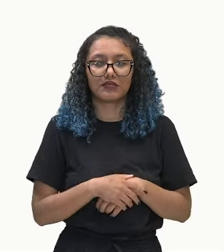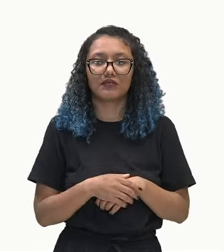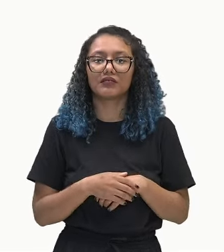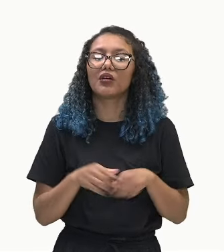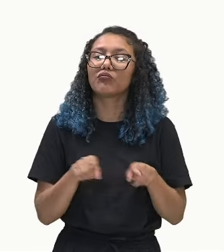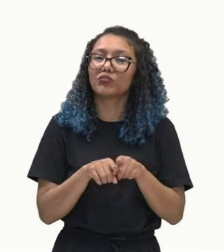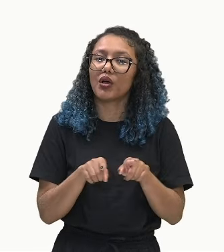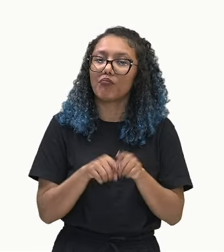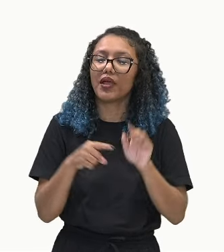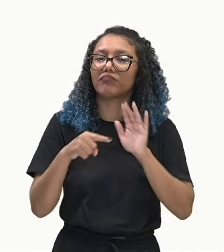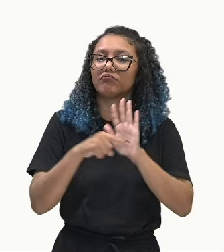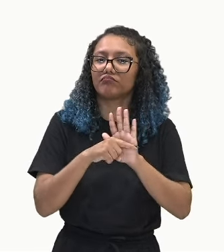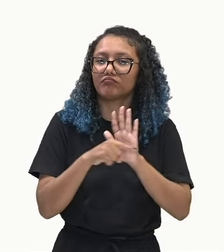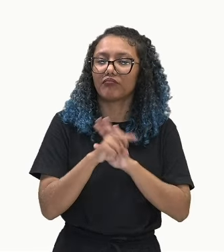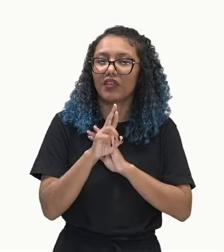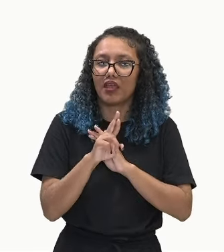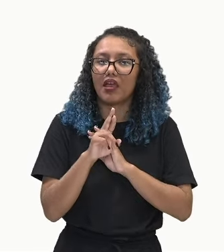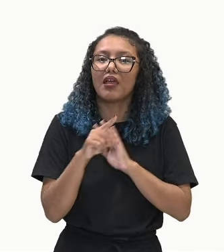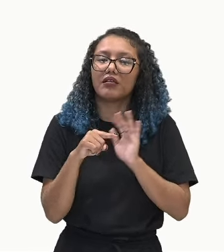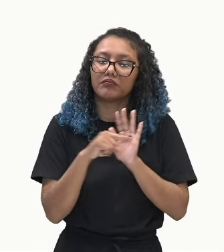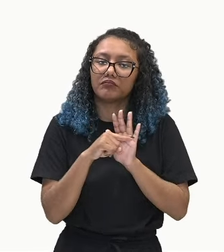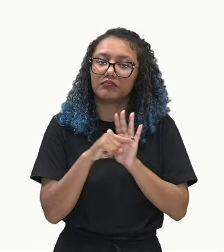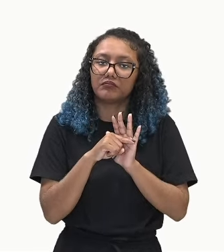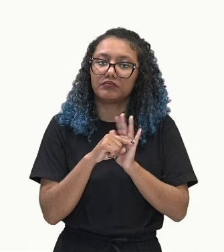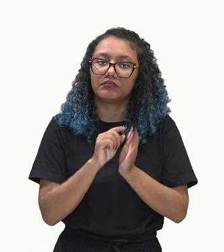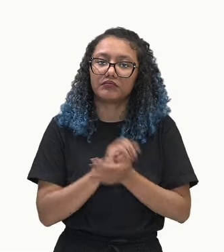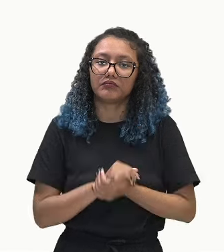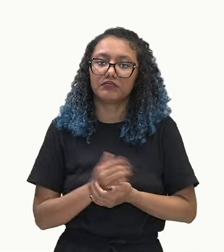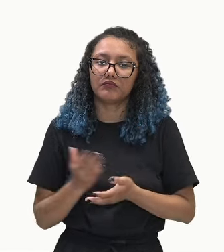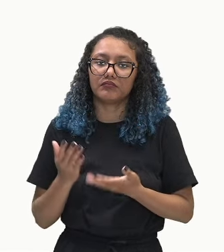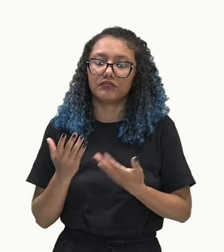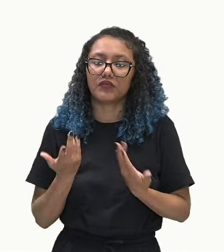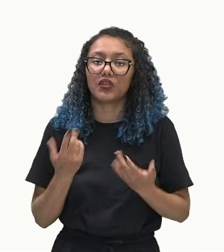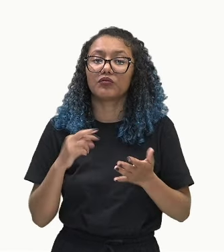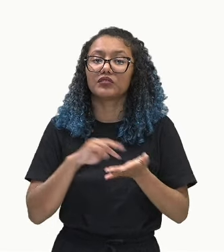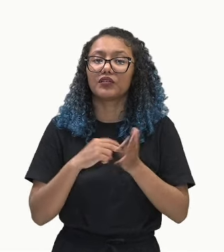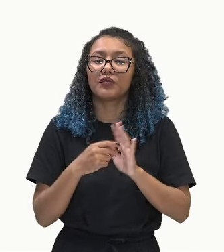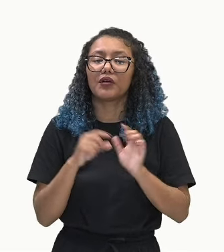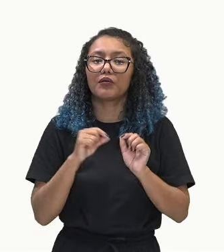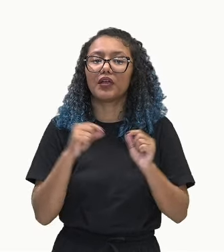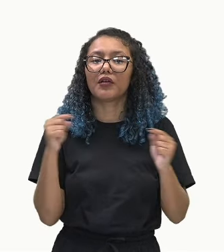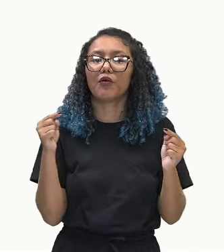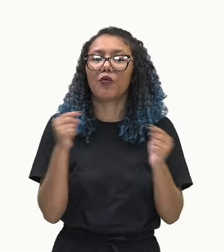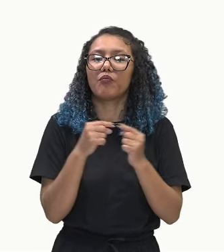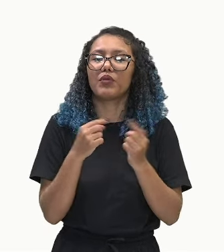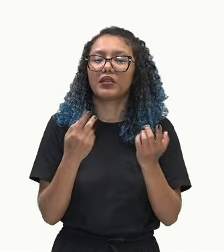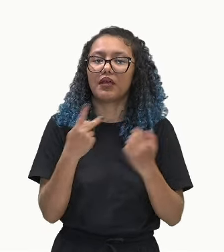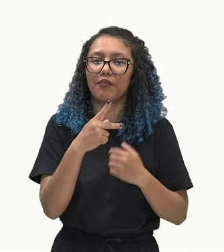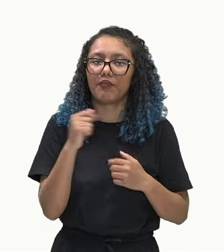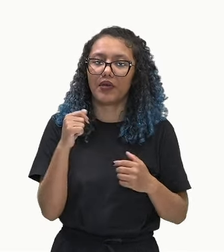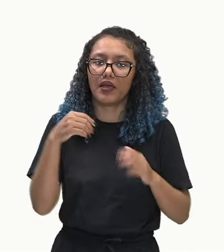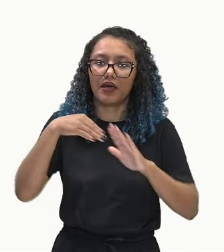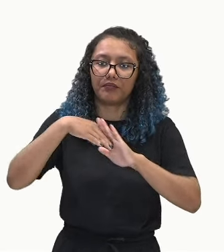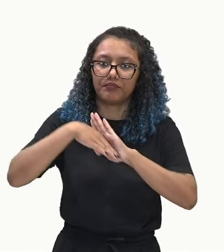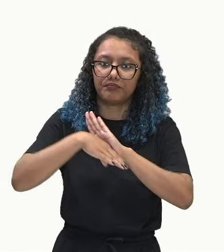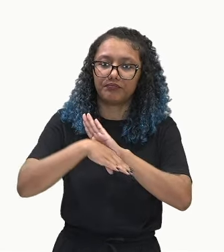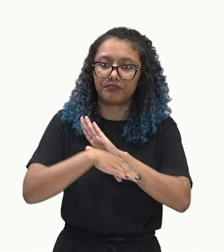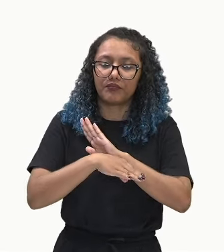negativa. O que representa uma PA decrescente. Vejam que os números estão